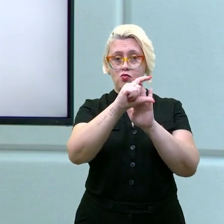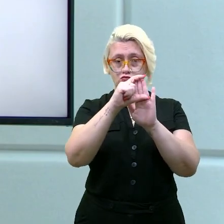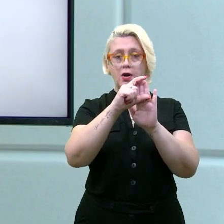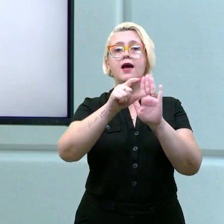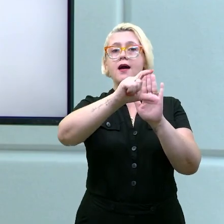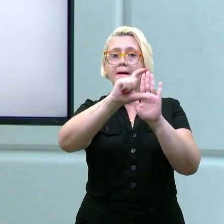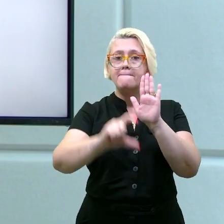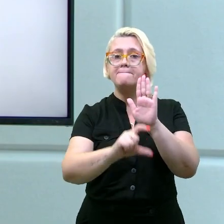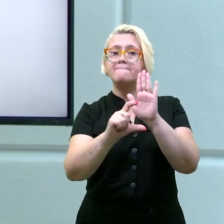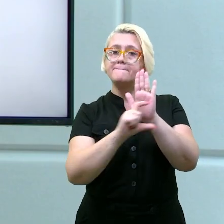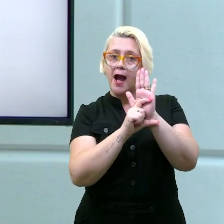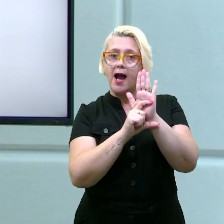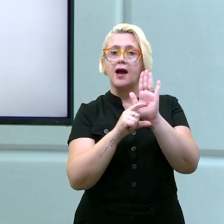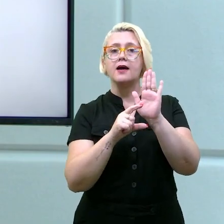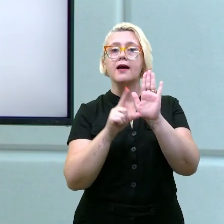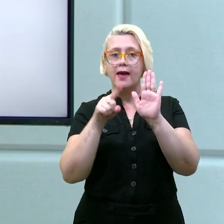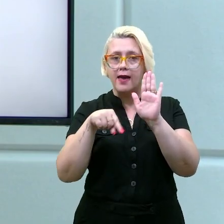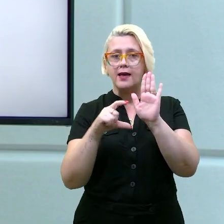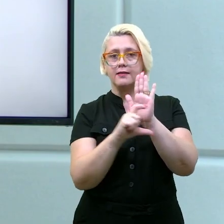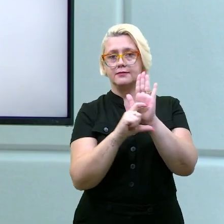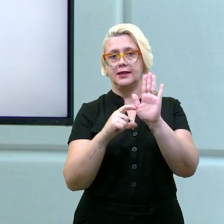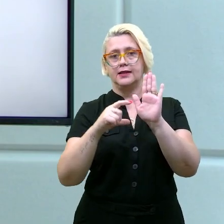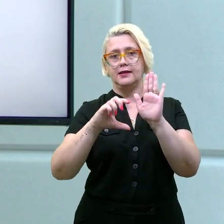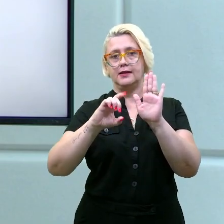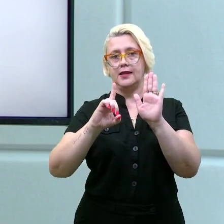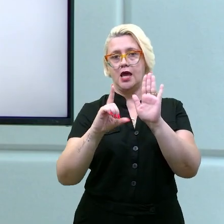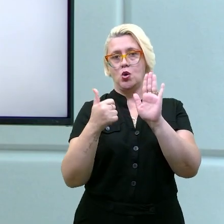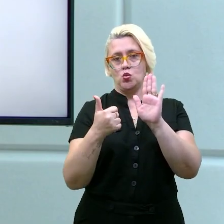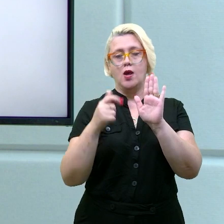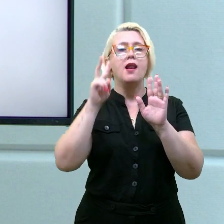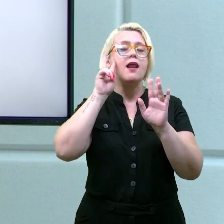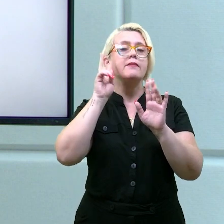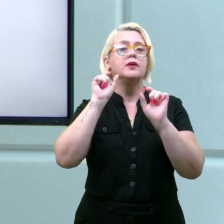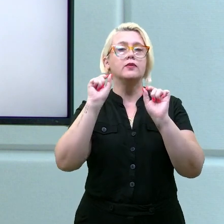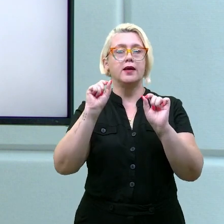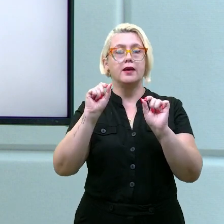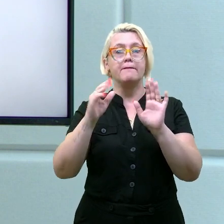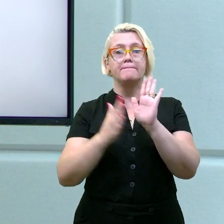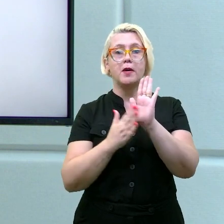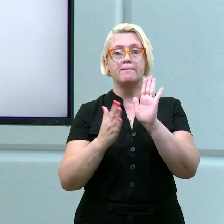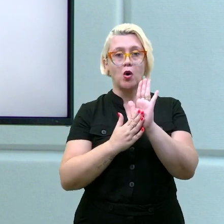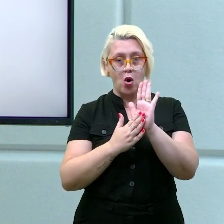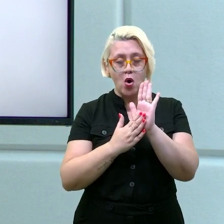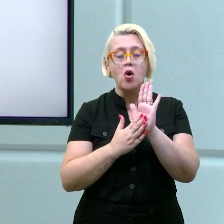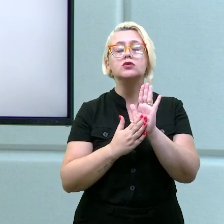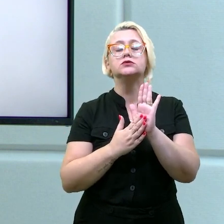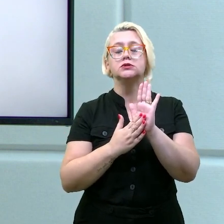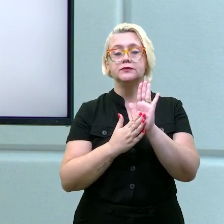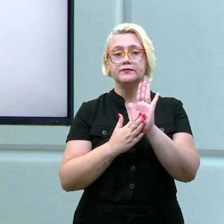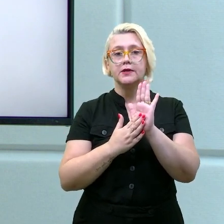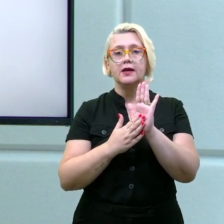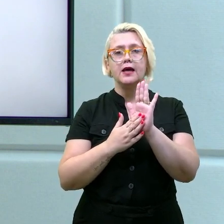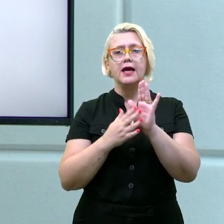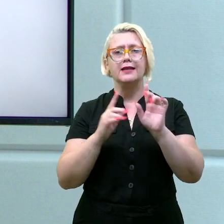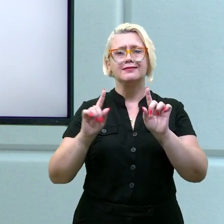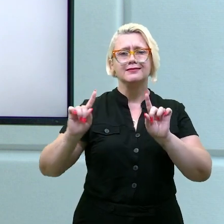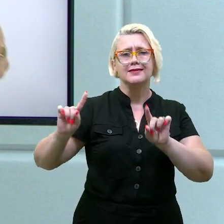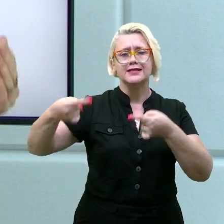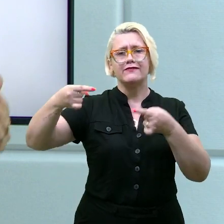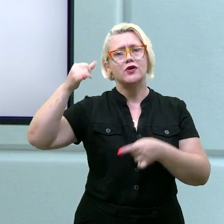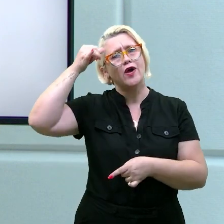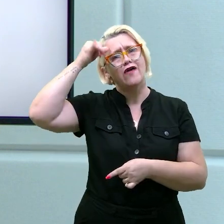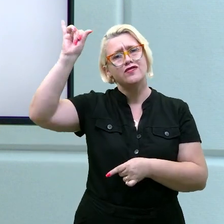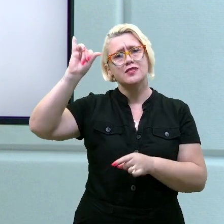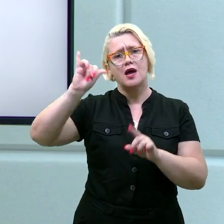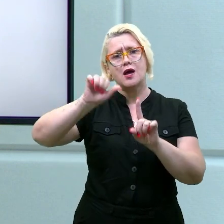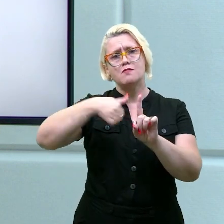trabalhando com aquela proposta sobre os desafios de combater o bullying, o cyberbullying, não é? Na